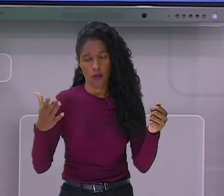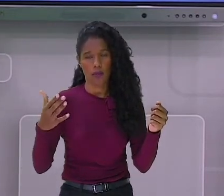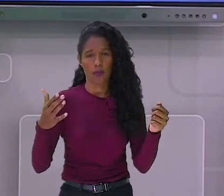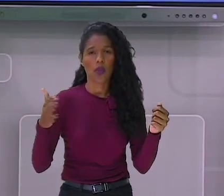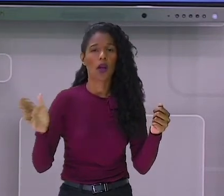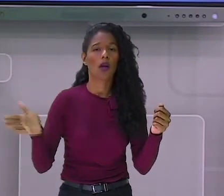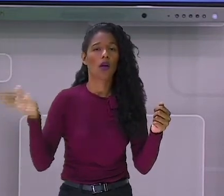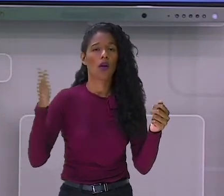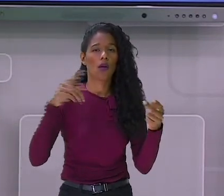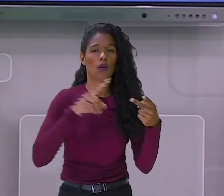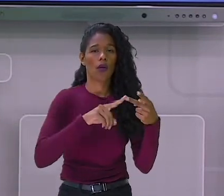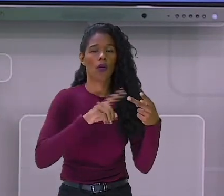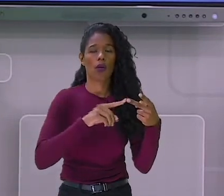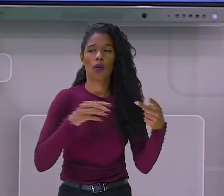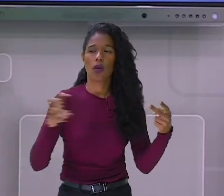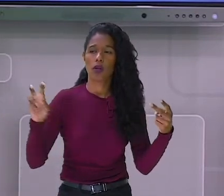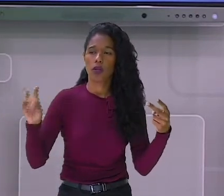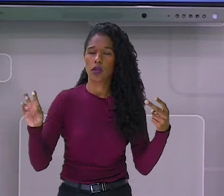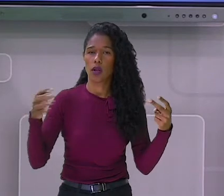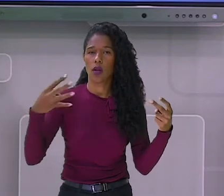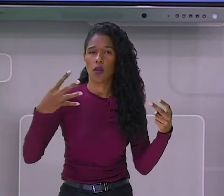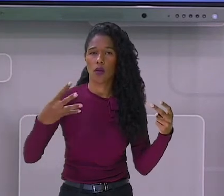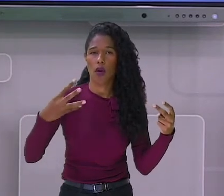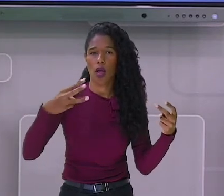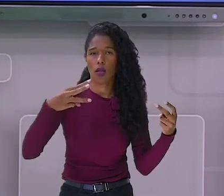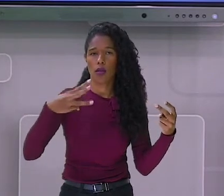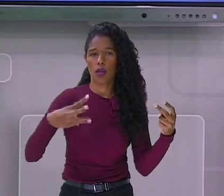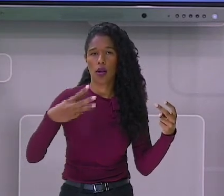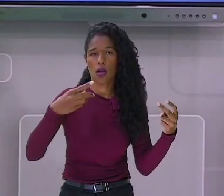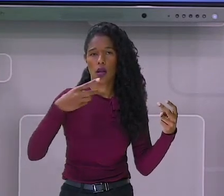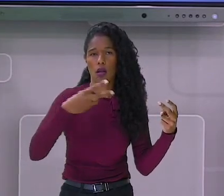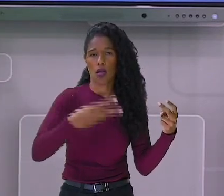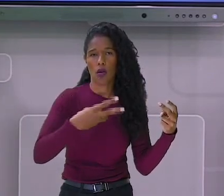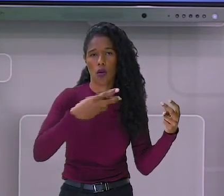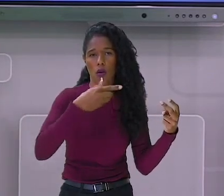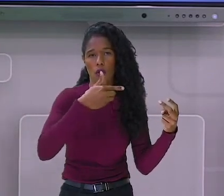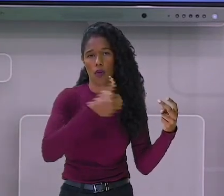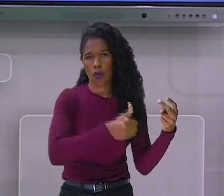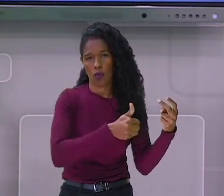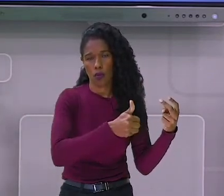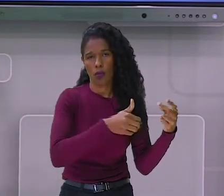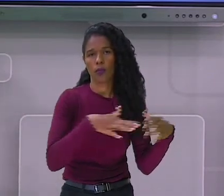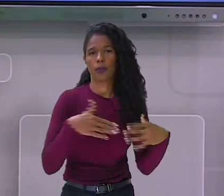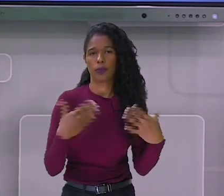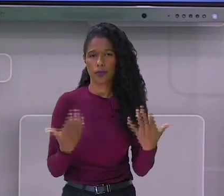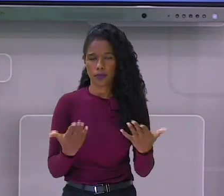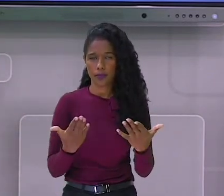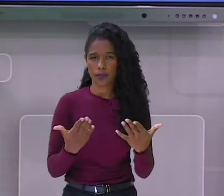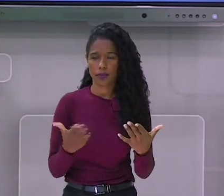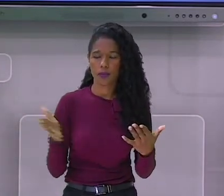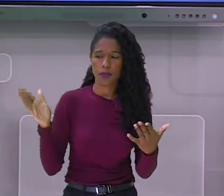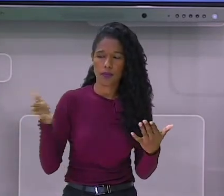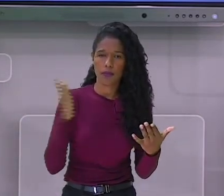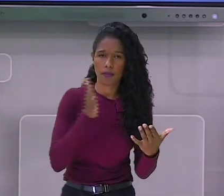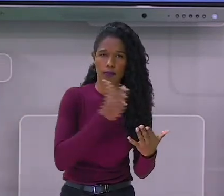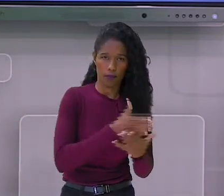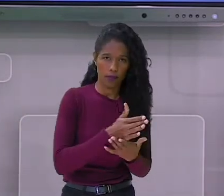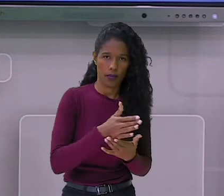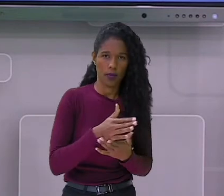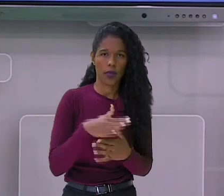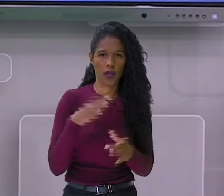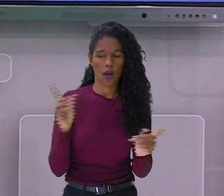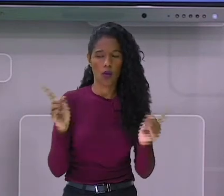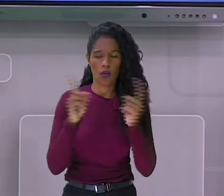Do 4 para o 3. Do 3 para o 2. E do 2 para o 1. Aí, é o decrescente.